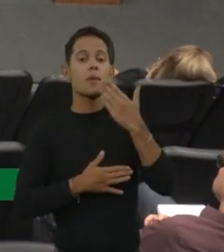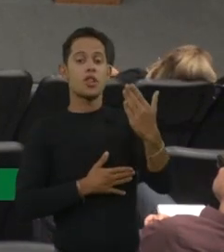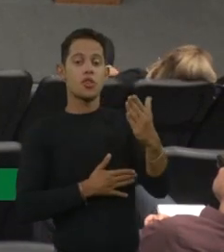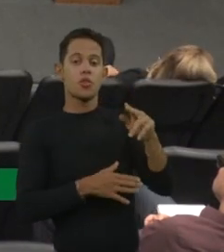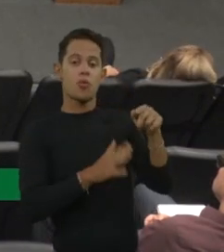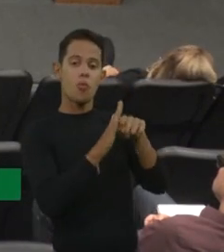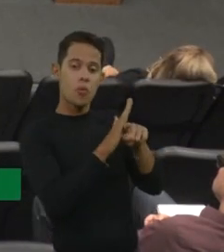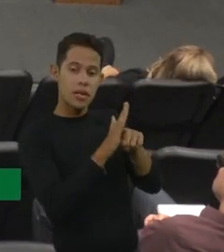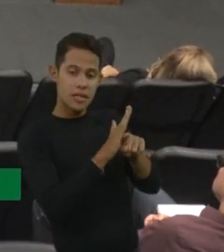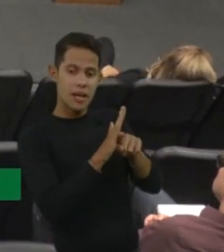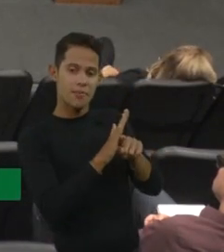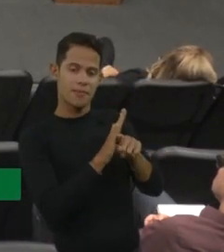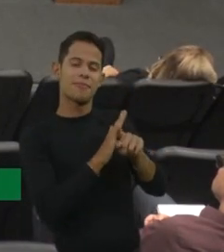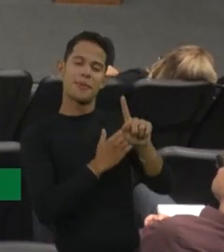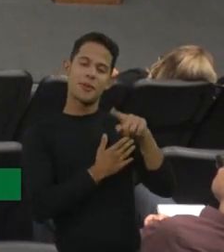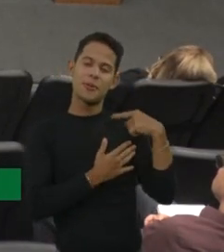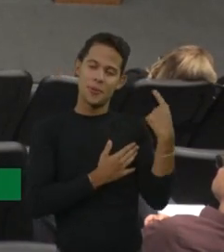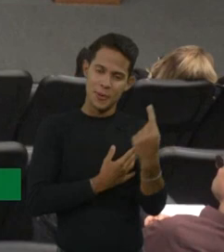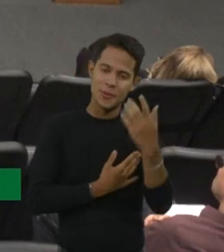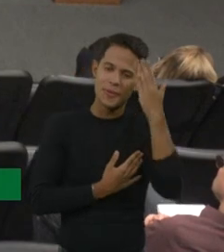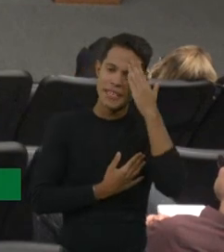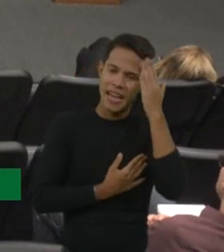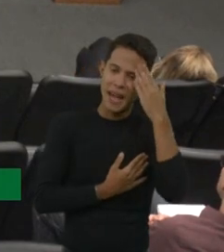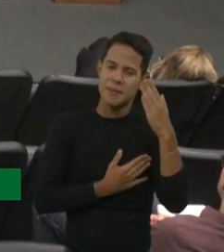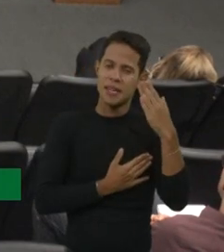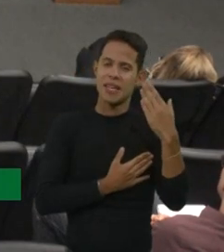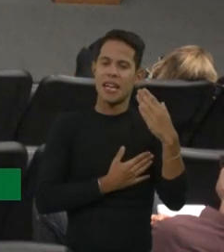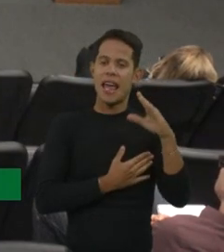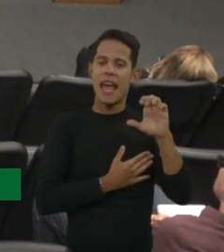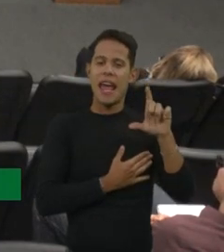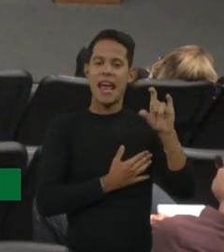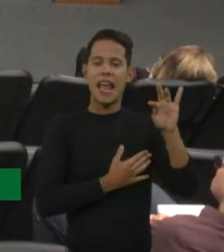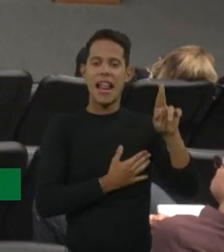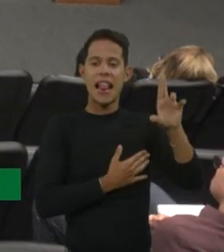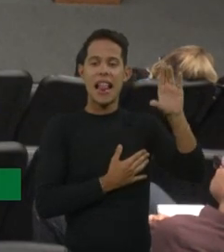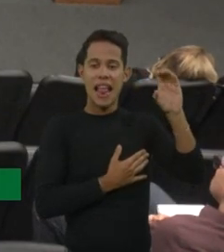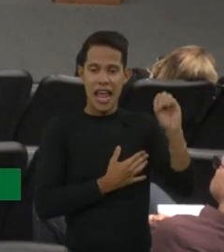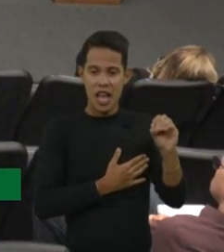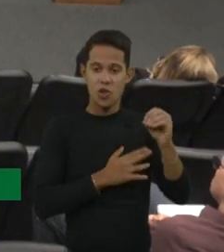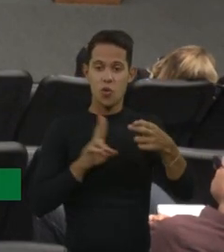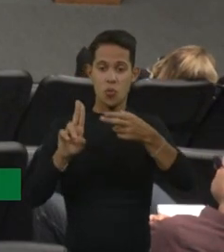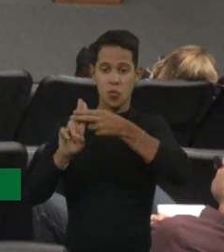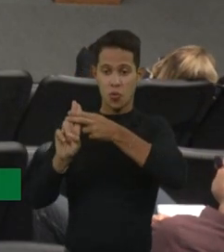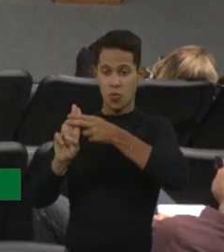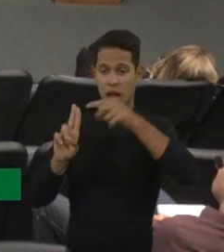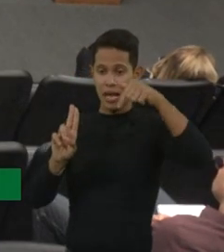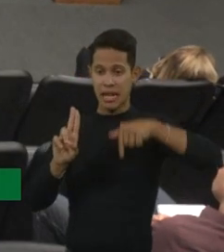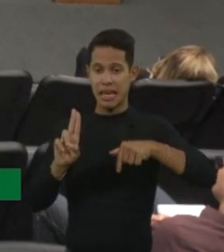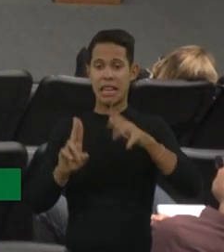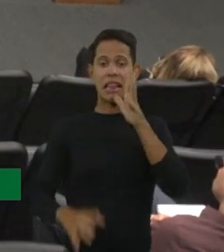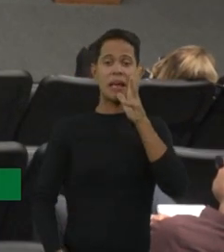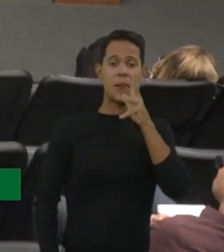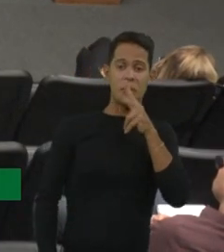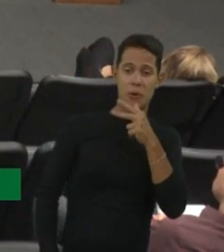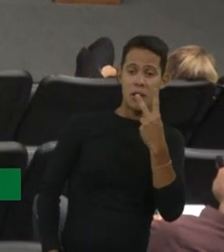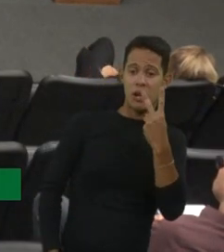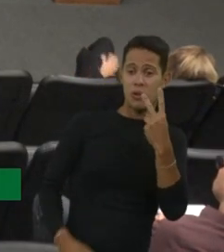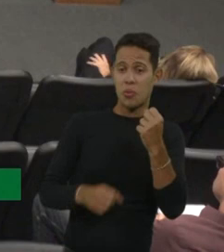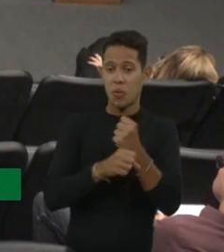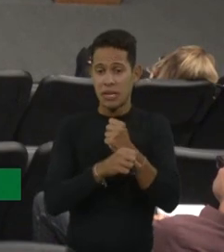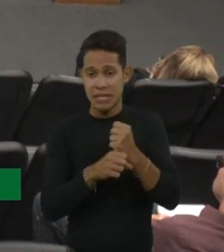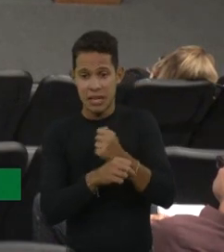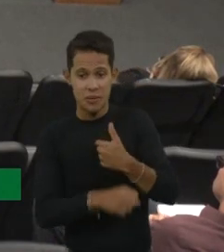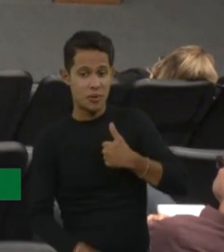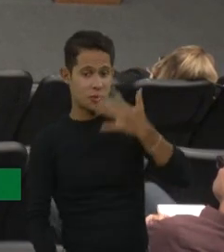sabe que a fila para uma eletroneuromiografia pelo SUS, meu Deus, eu acho que aqui deve ser uns dois anos, não sei como é que é em Santa Catarina.